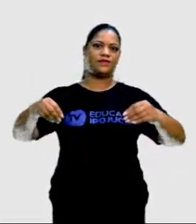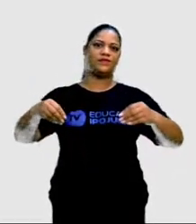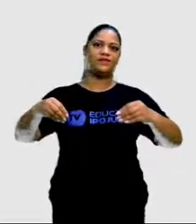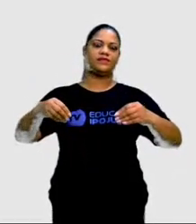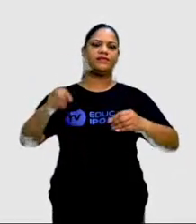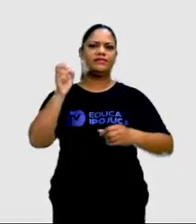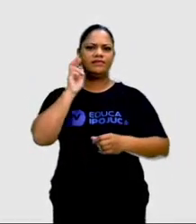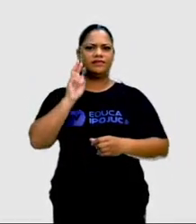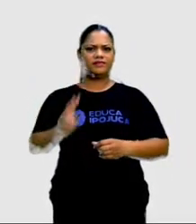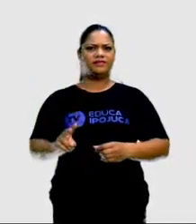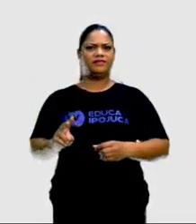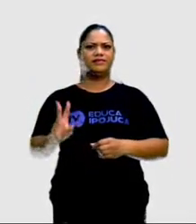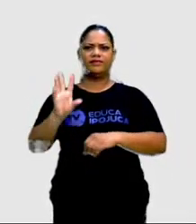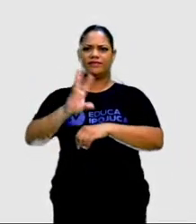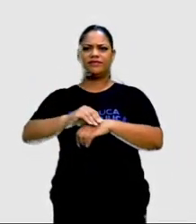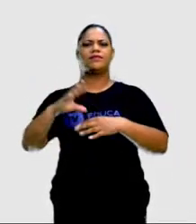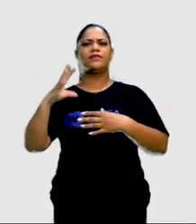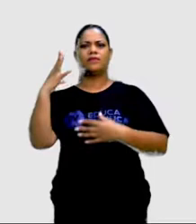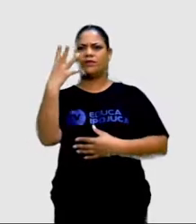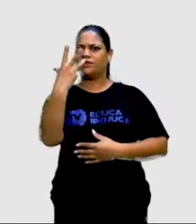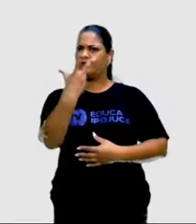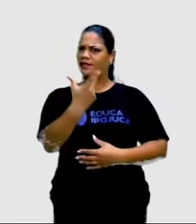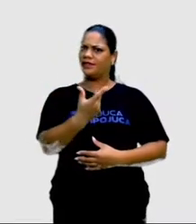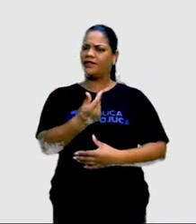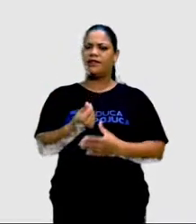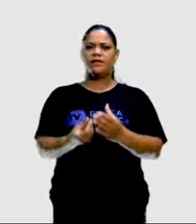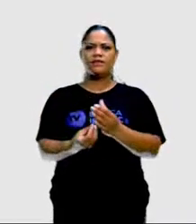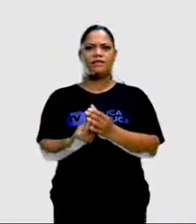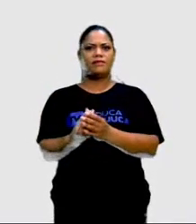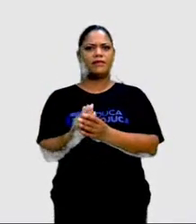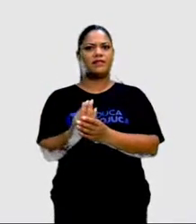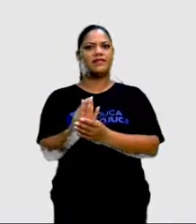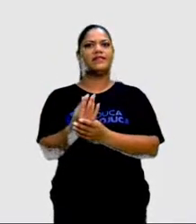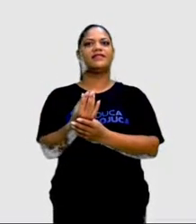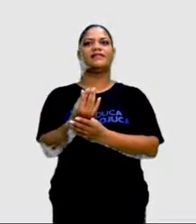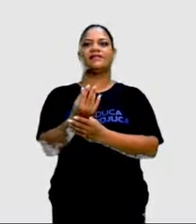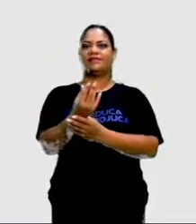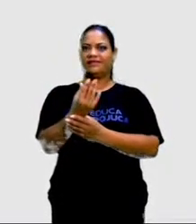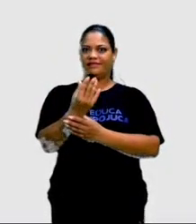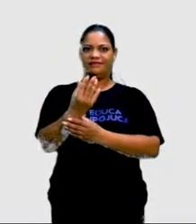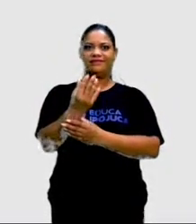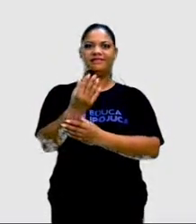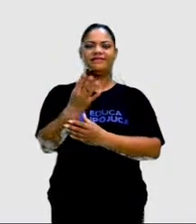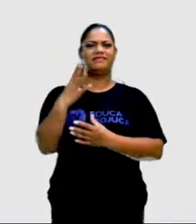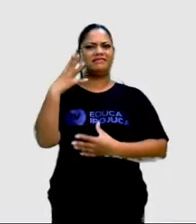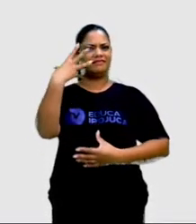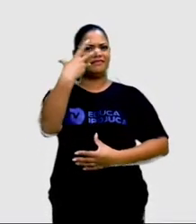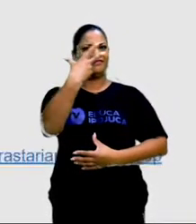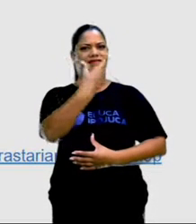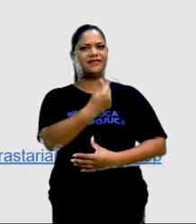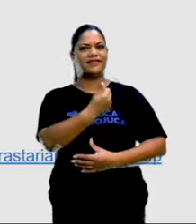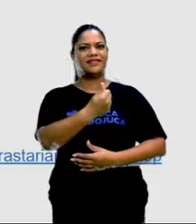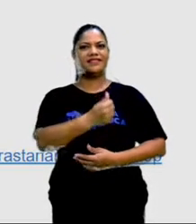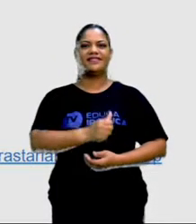vê uma imagem bem bonita de uma planta nascendo, uma planta crescendo. Olha que linda!